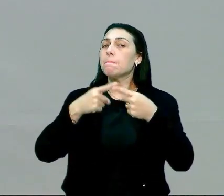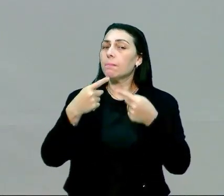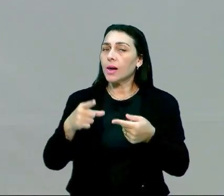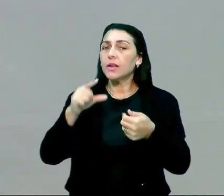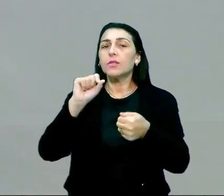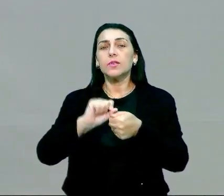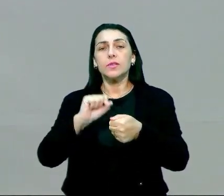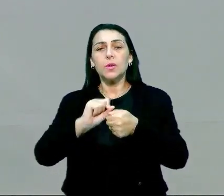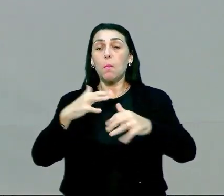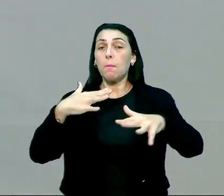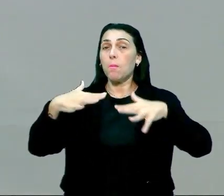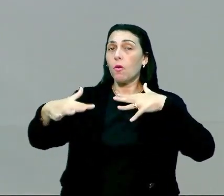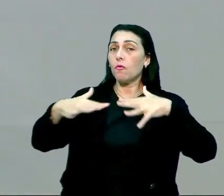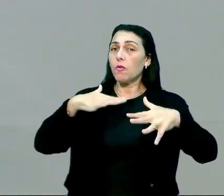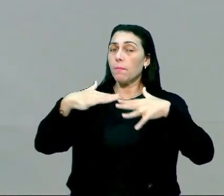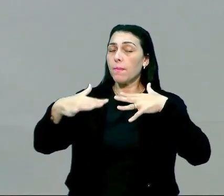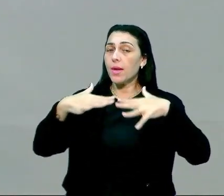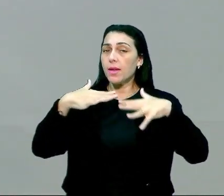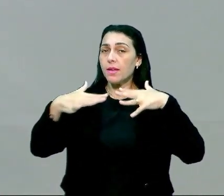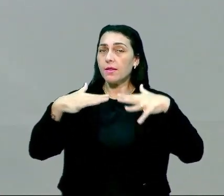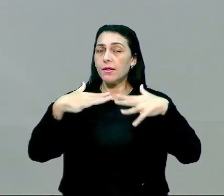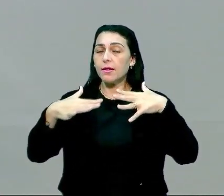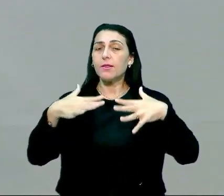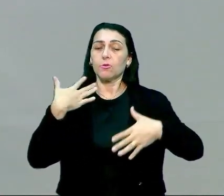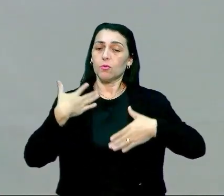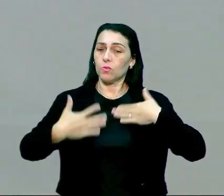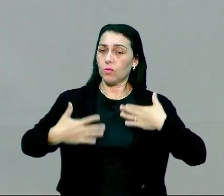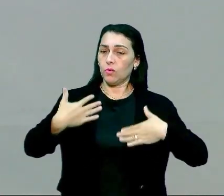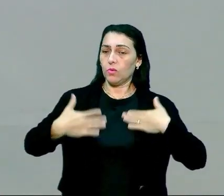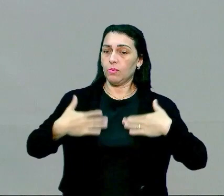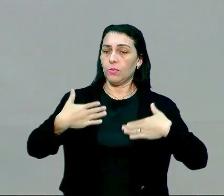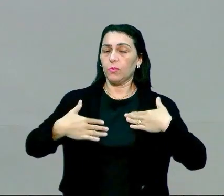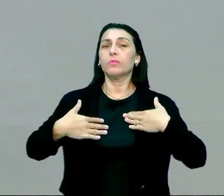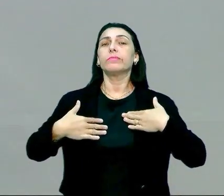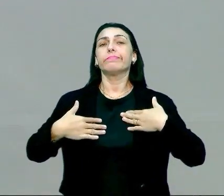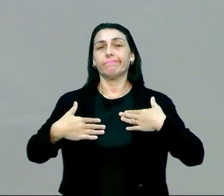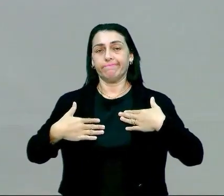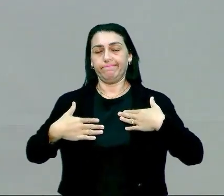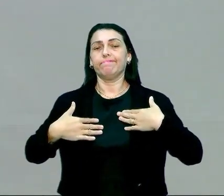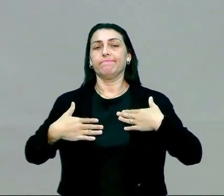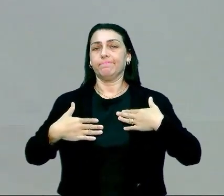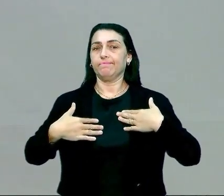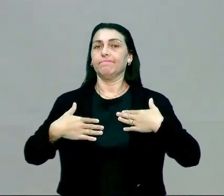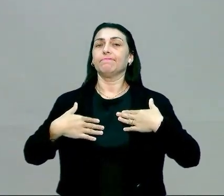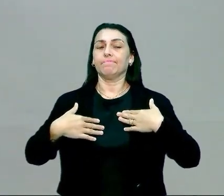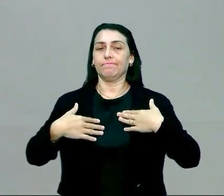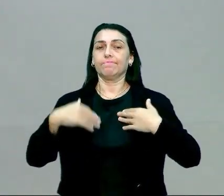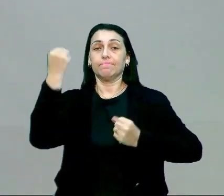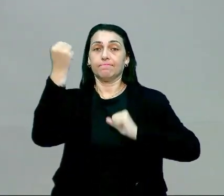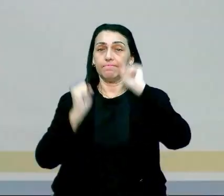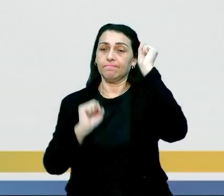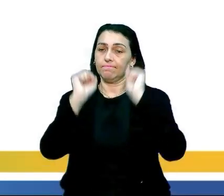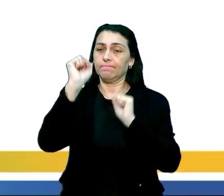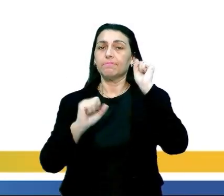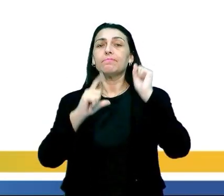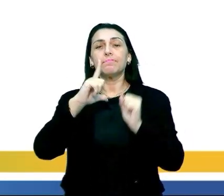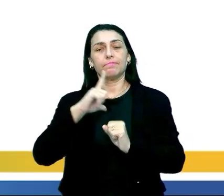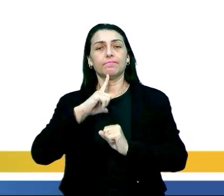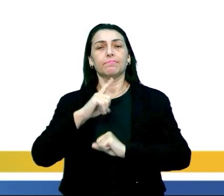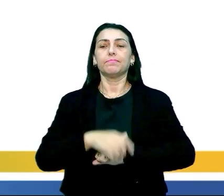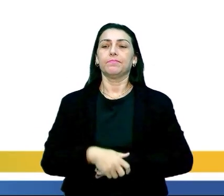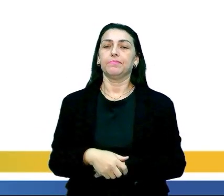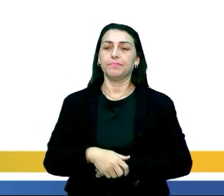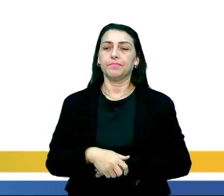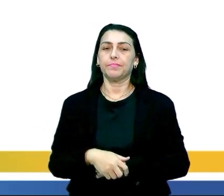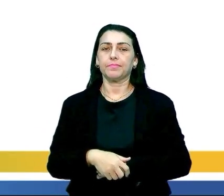gerando um gasto, uma movimentação. Então, é essa correlação de atividade física que a gente vai ter aqui, tá bom?